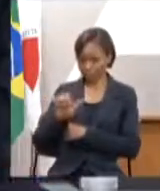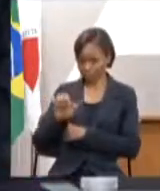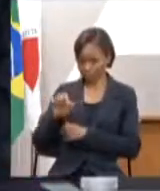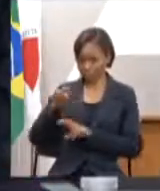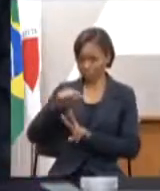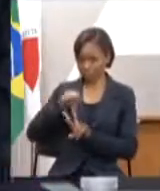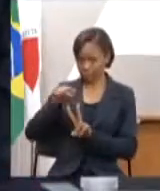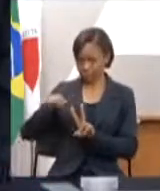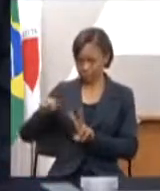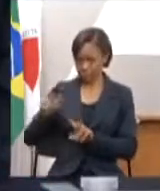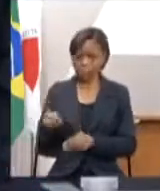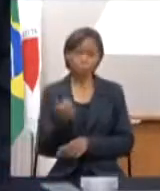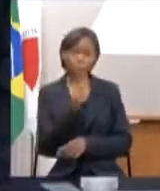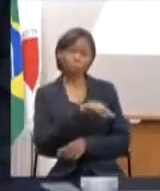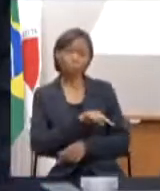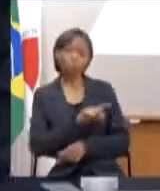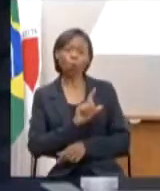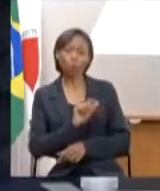poder público